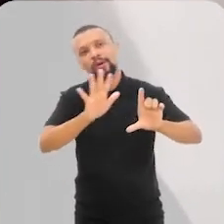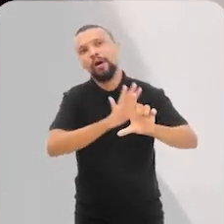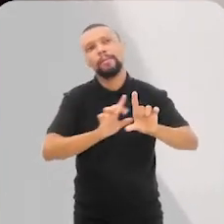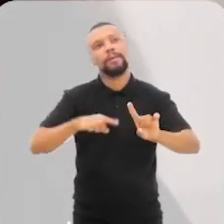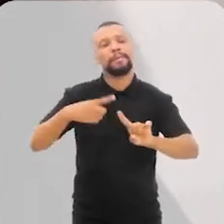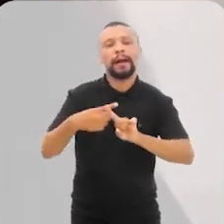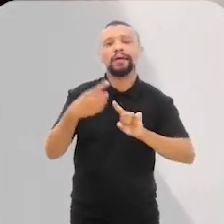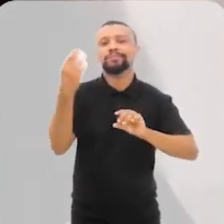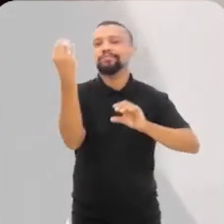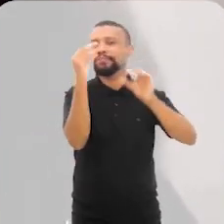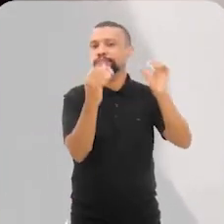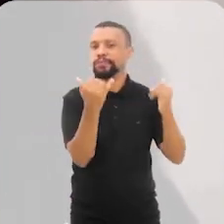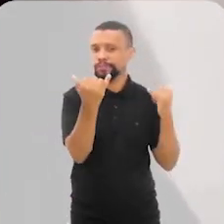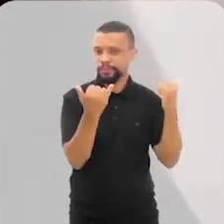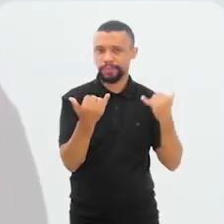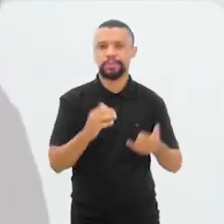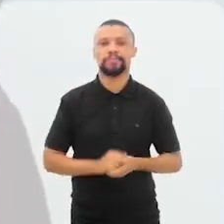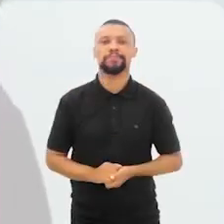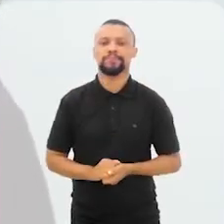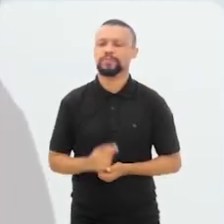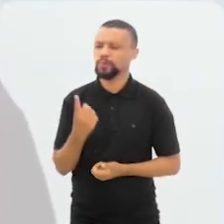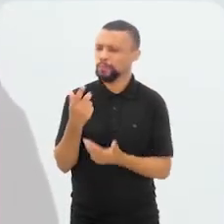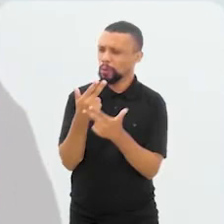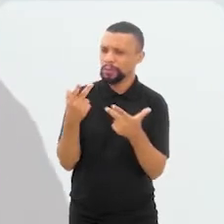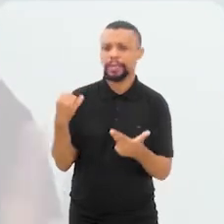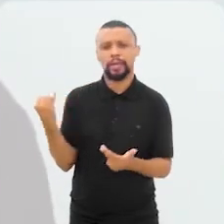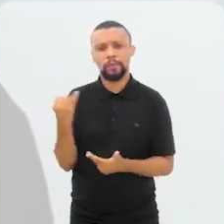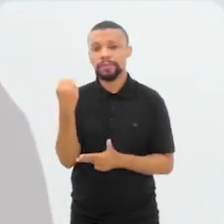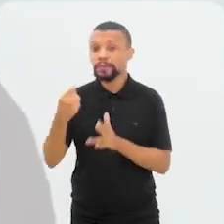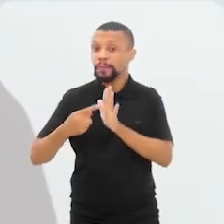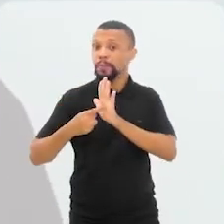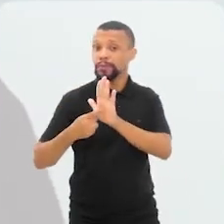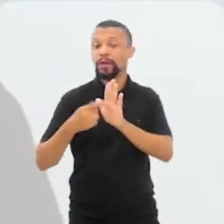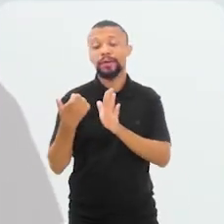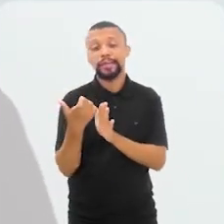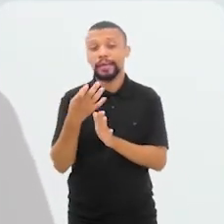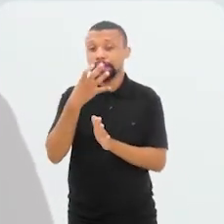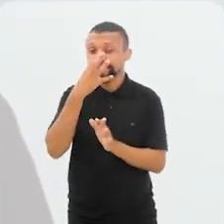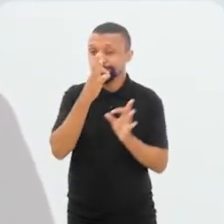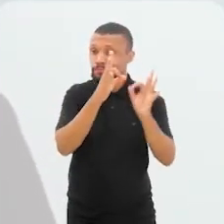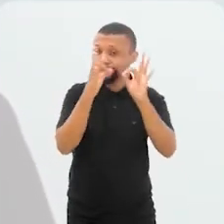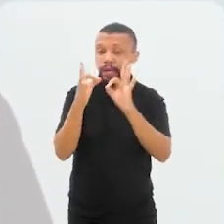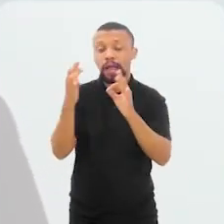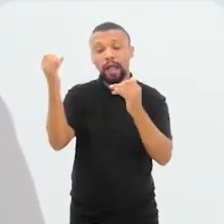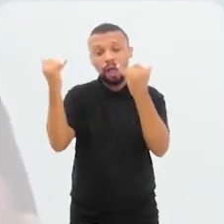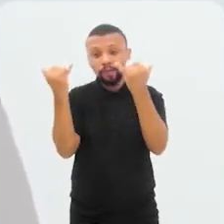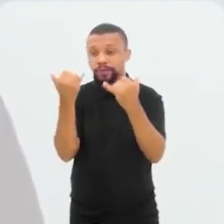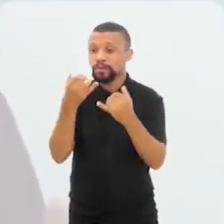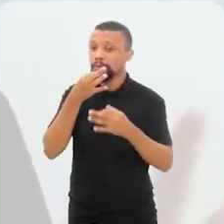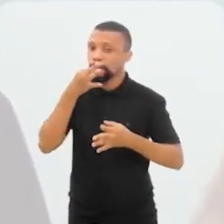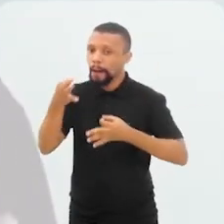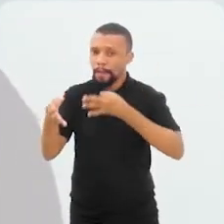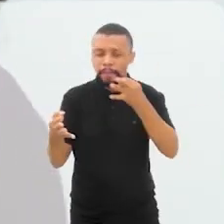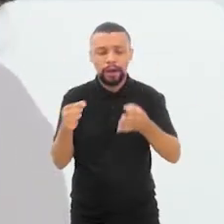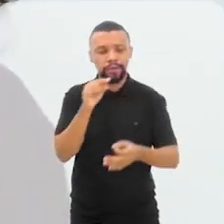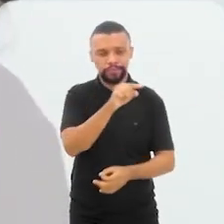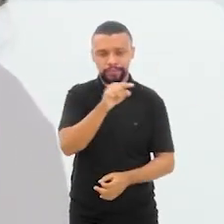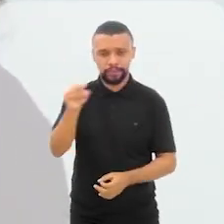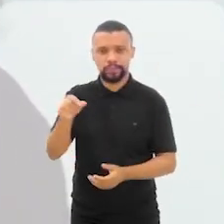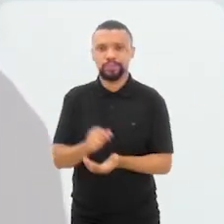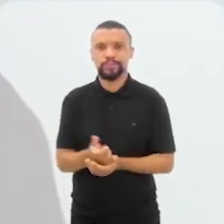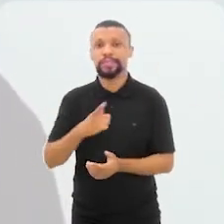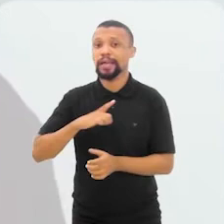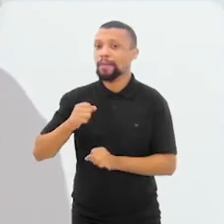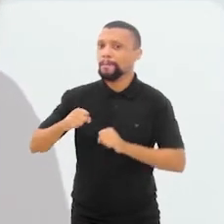bastante informação. E uma questão importante aqui para trazer, e eu queria ouvir as duas sobre isso, é que existe também um